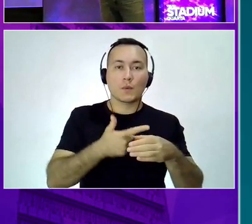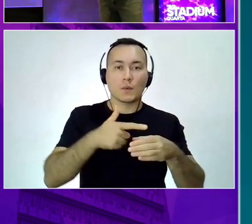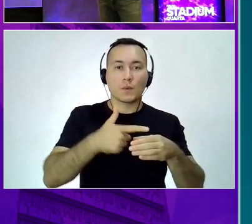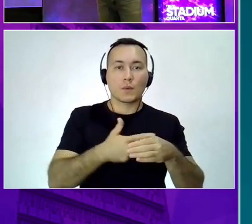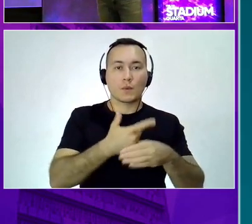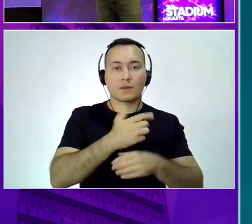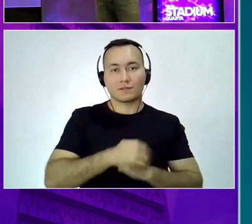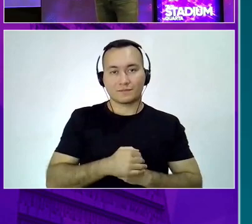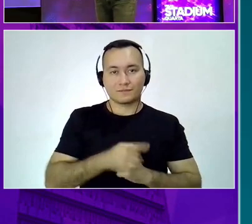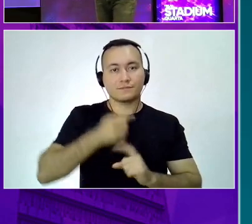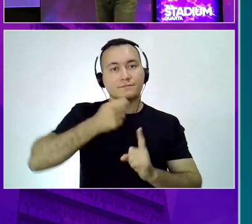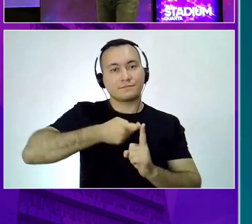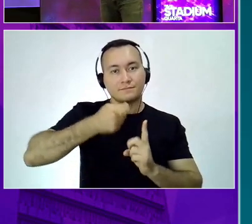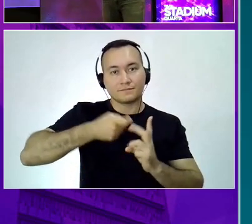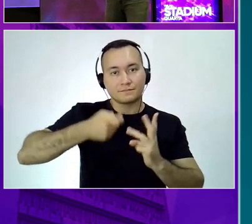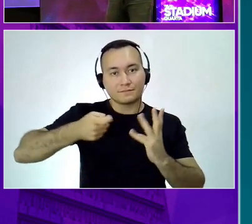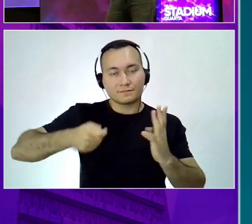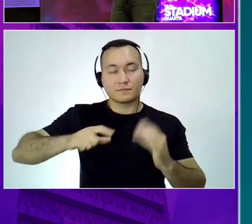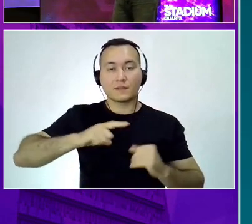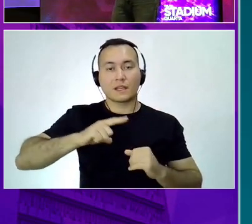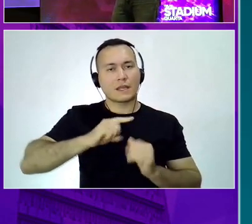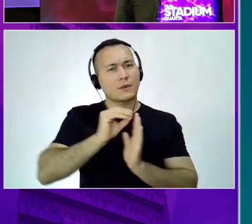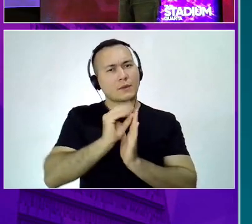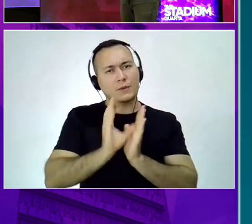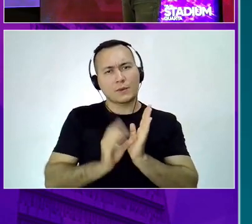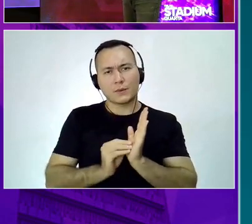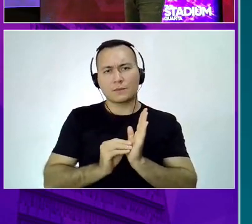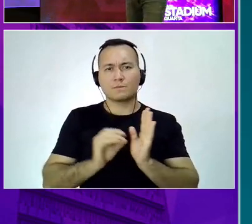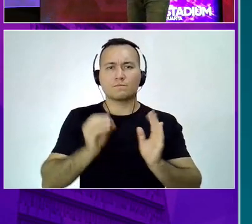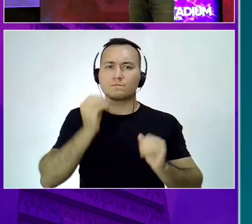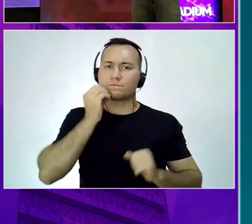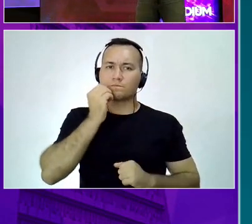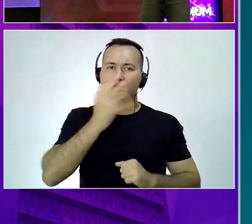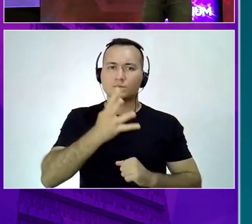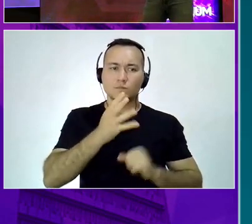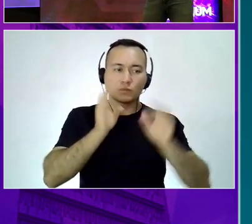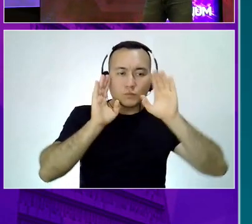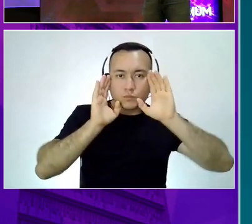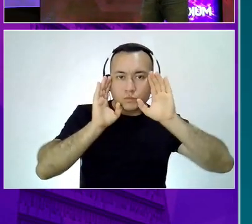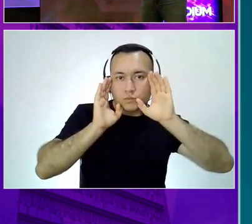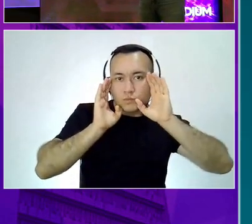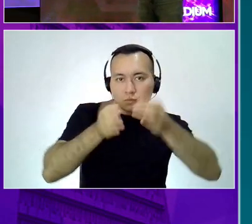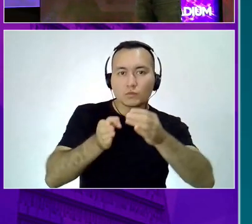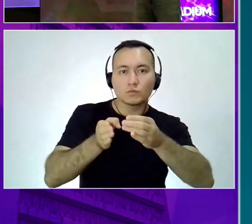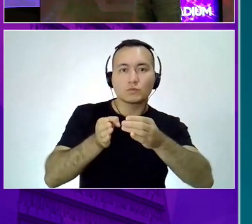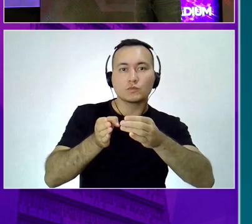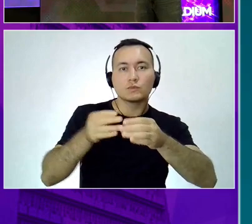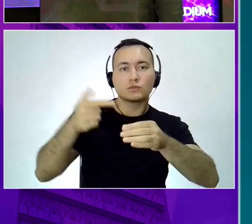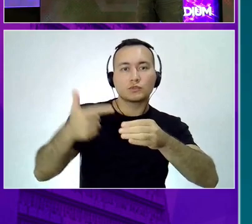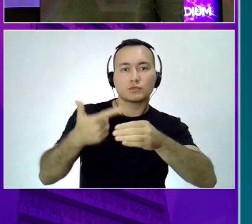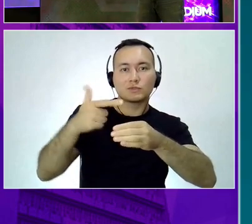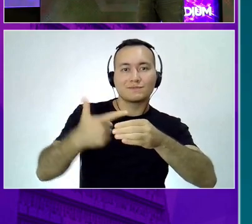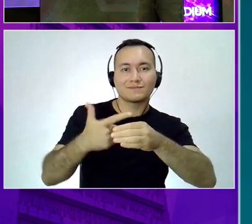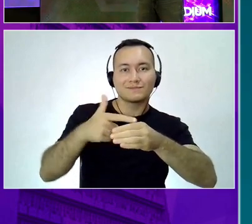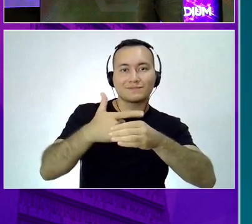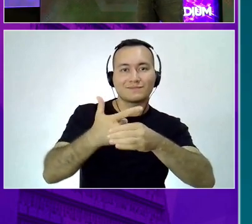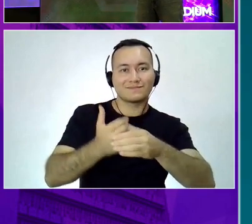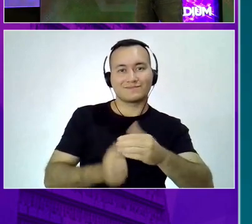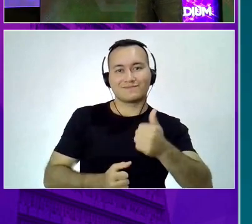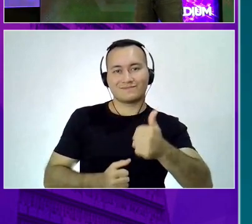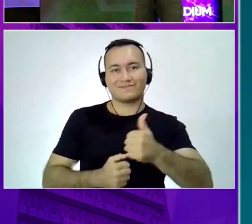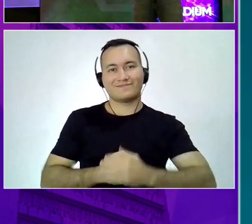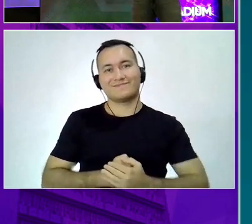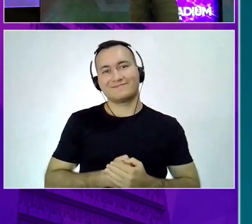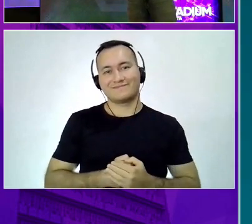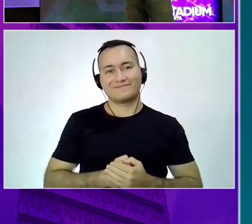Sobre uma série de tecnologias voltadas para a MySQL. Fiquem à vontade. Também vocês podem se inscrever. Vocês vão receber por e-mail. Cada novo evento. E está